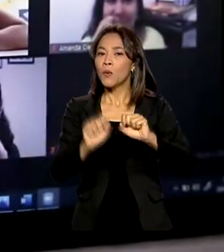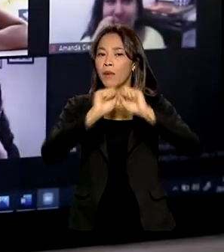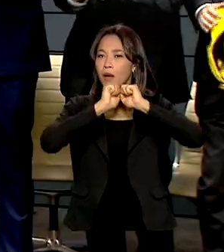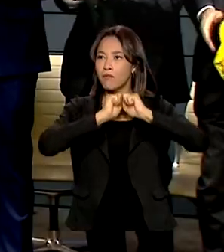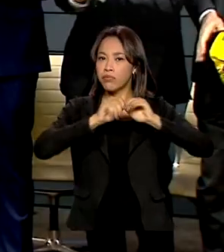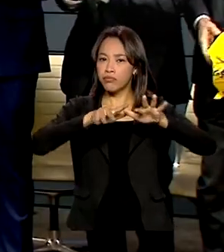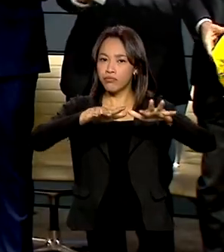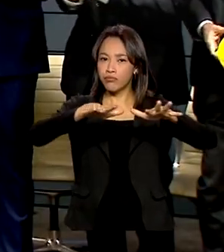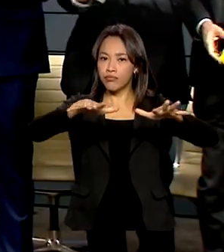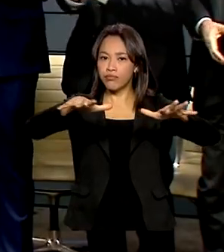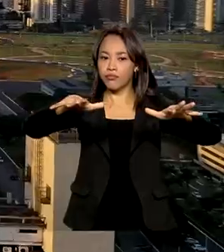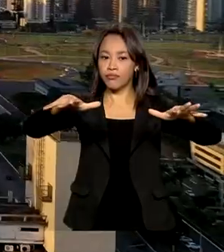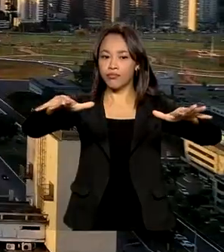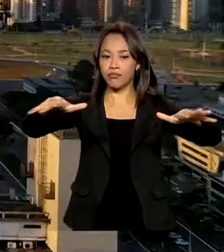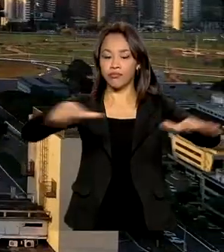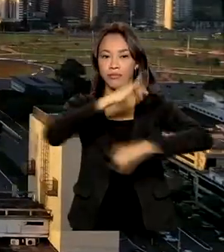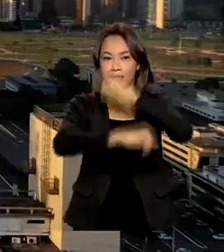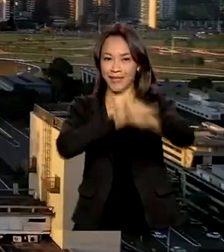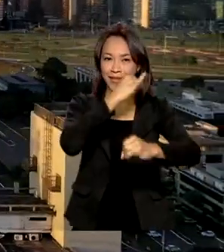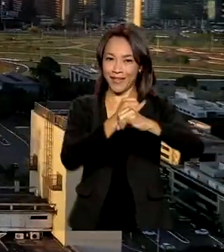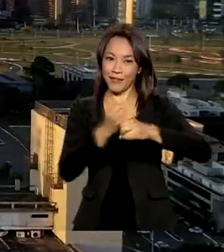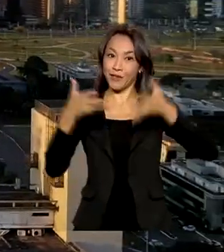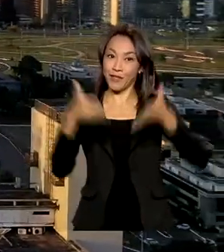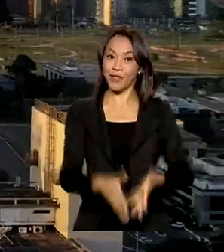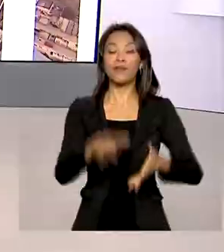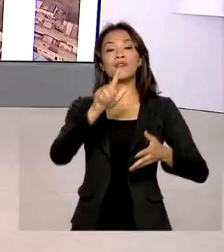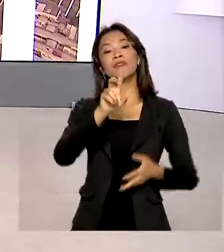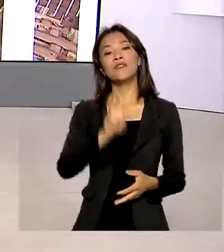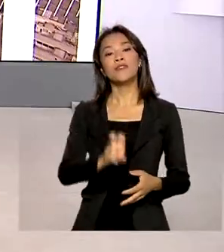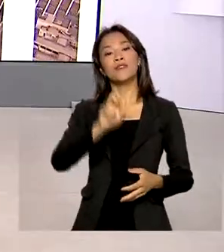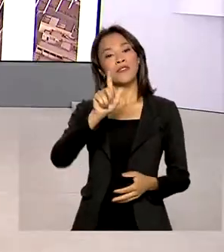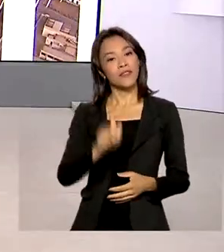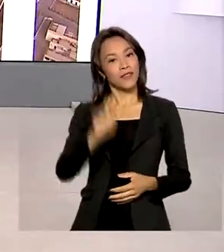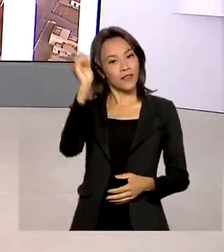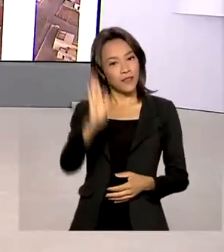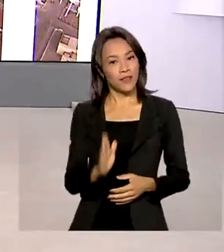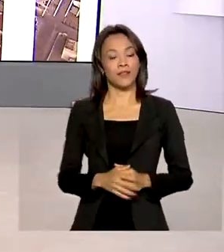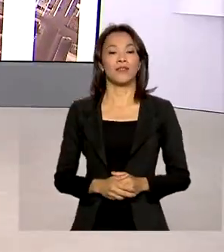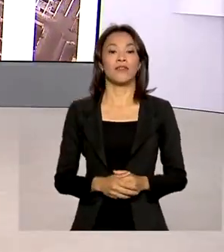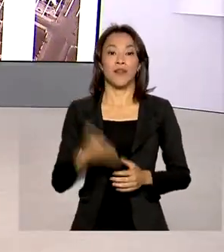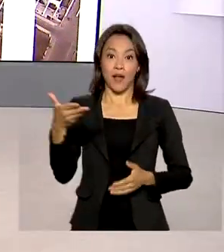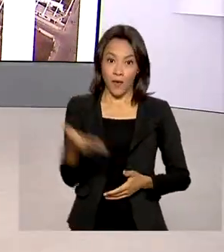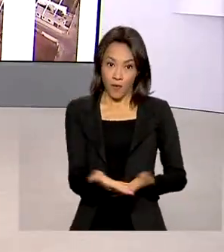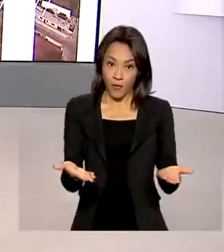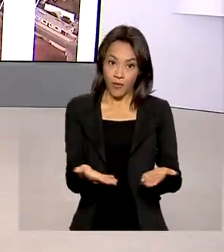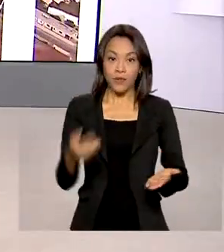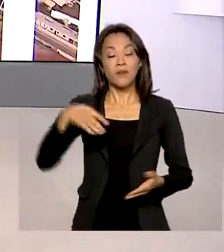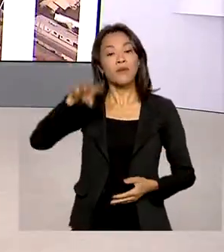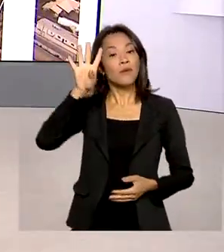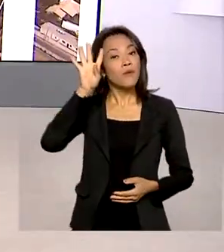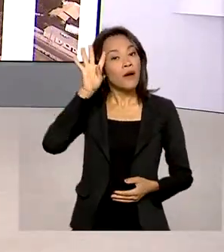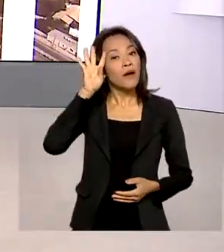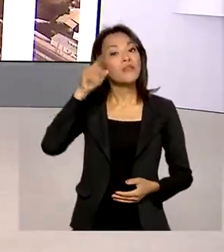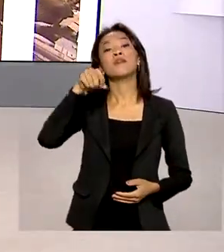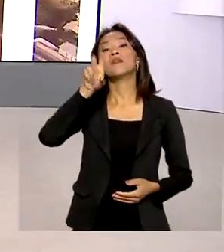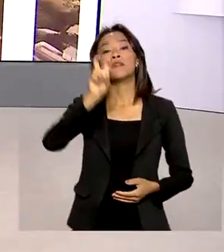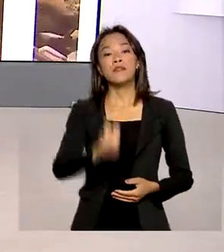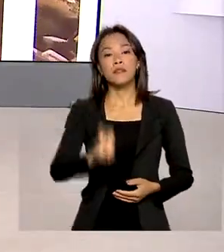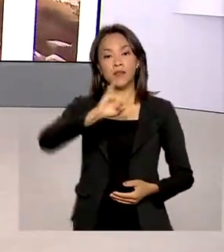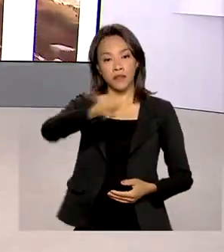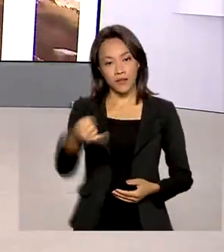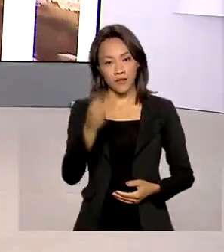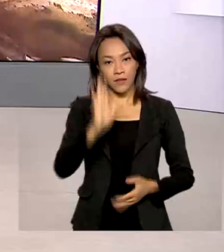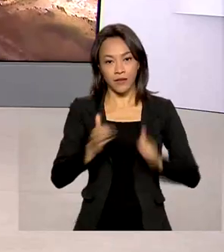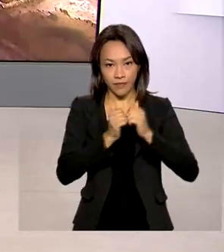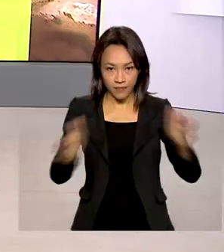digital com a chegada do 5G no país. O Brasil em dia desta quarta-feira, 5 de janeiro,